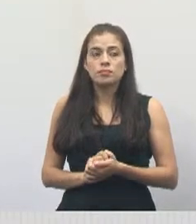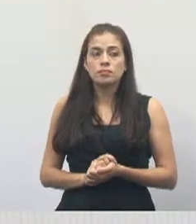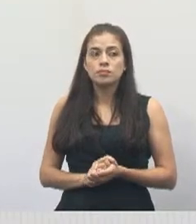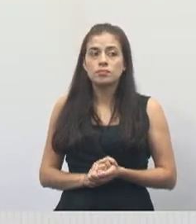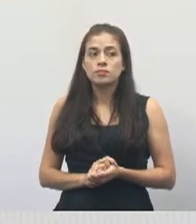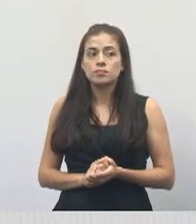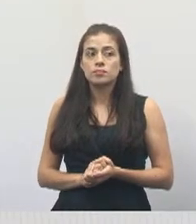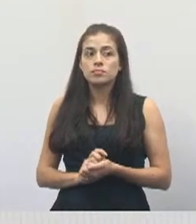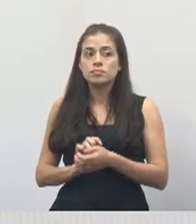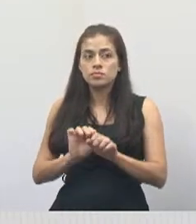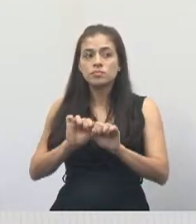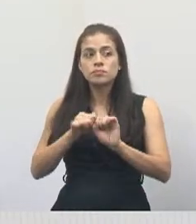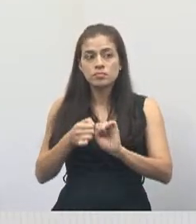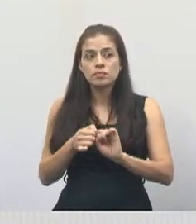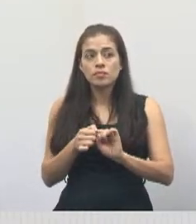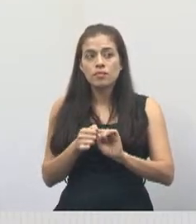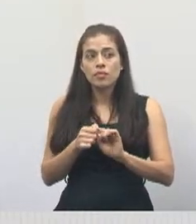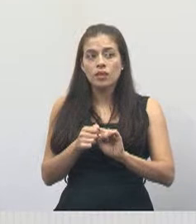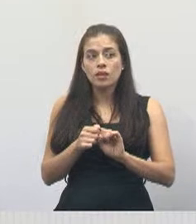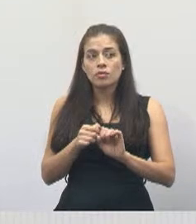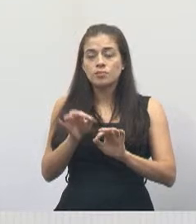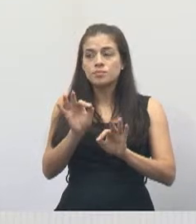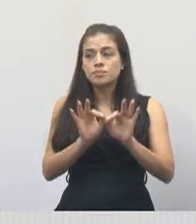Formatura do projeto.